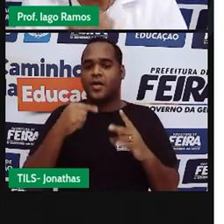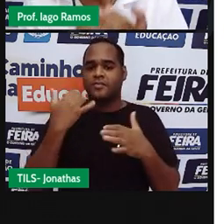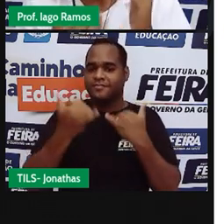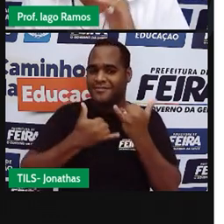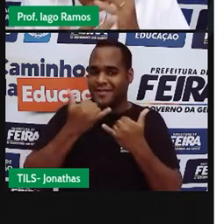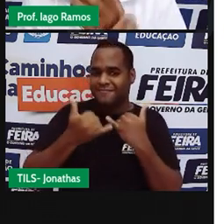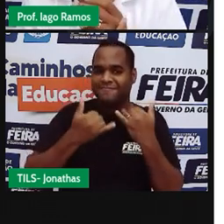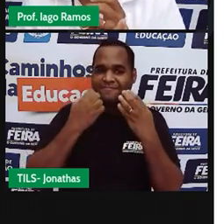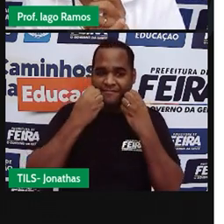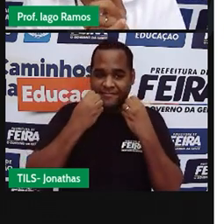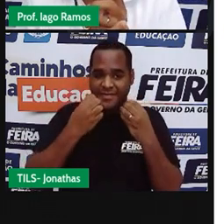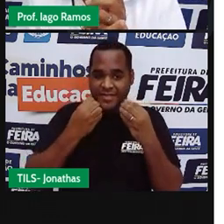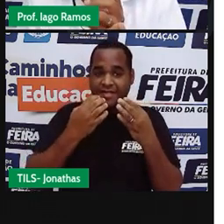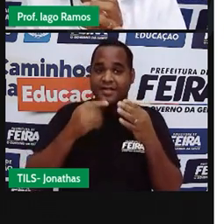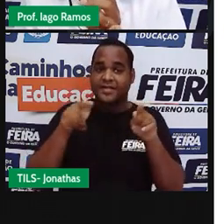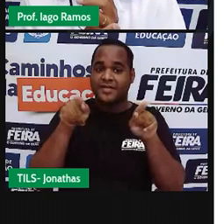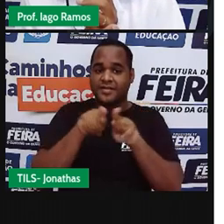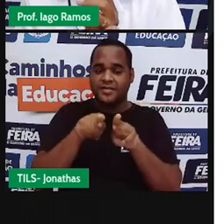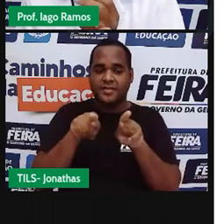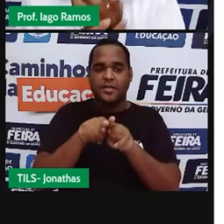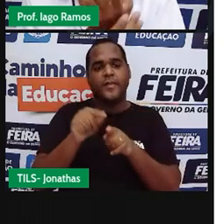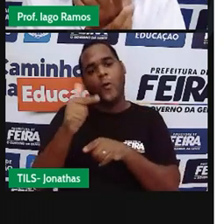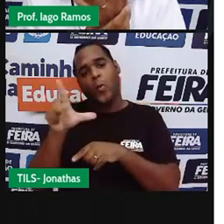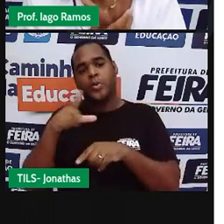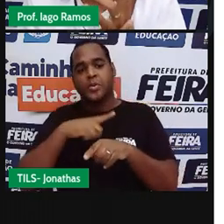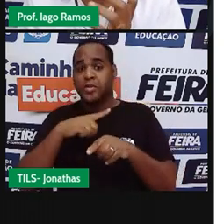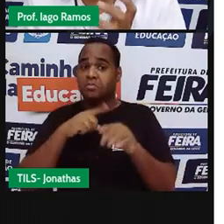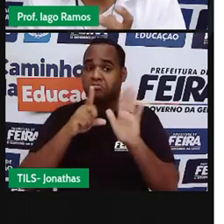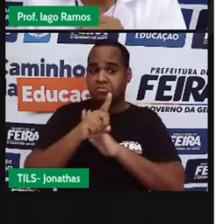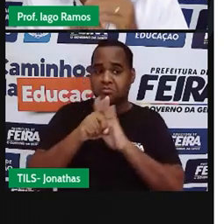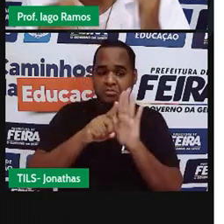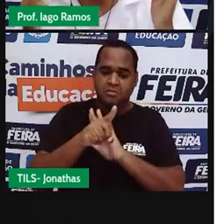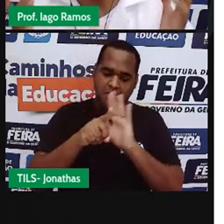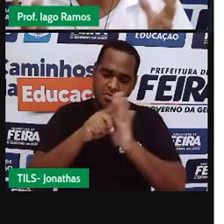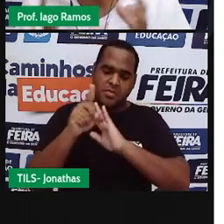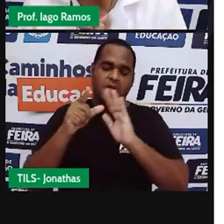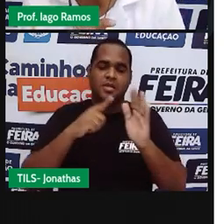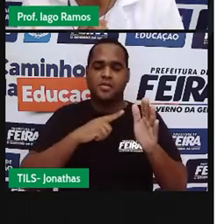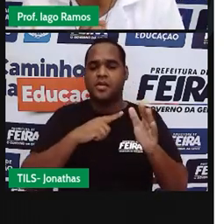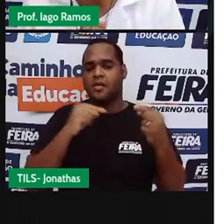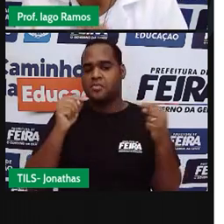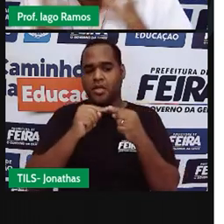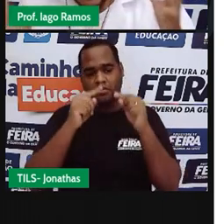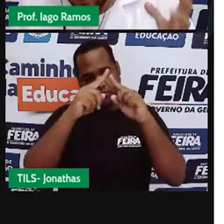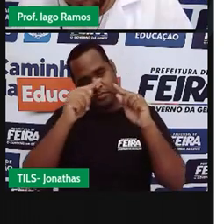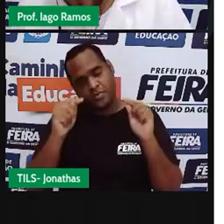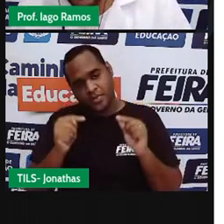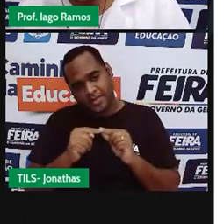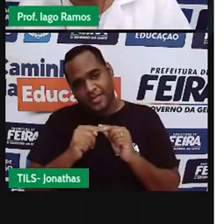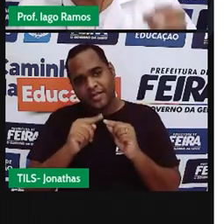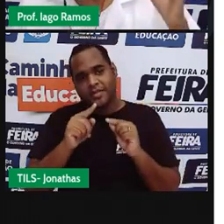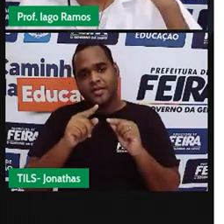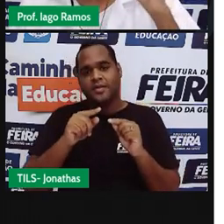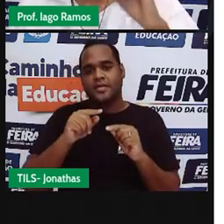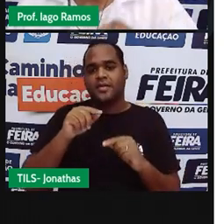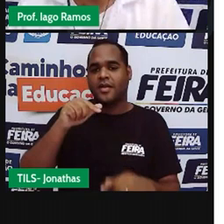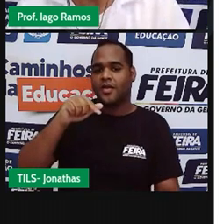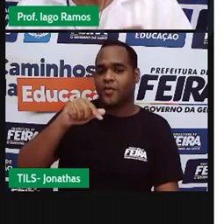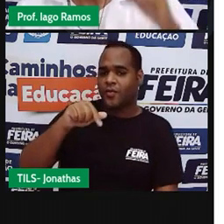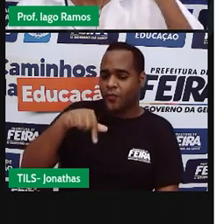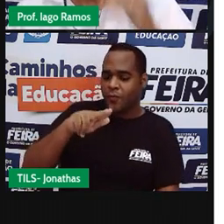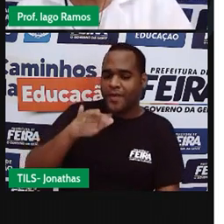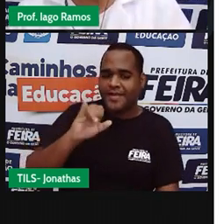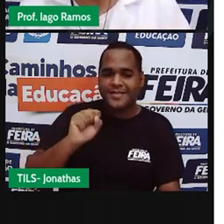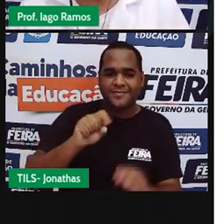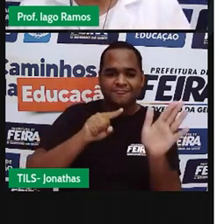né? A gente vai brincar aí com algumas perguntinhas sobre triângulos é o famoso quiz né?